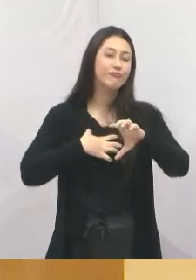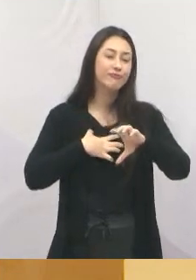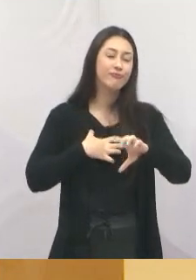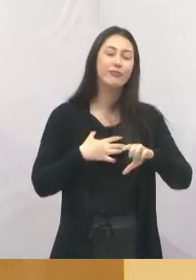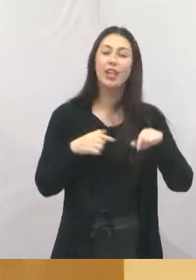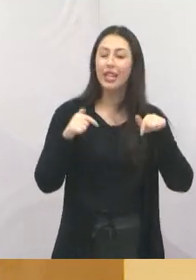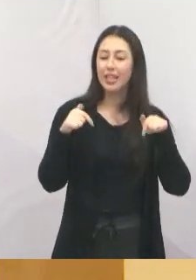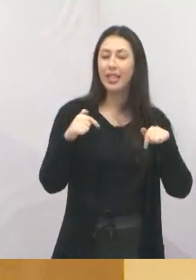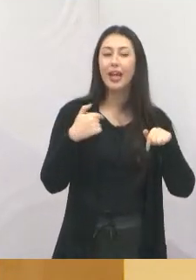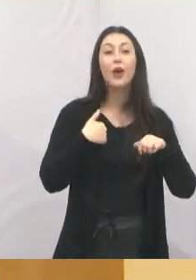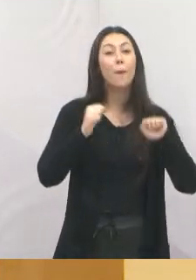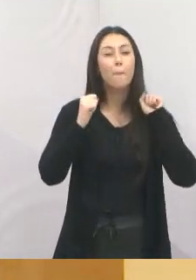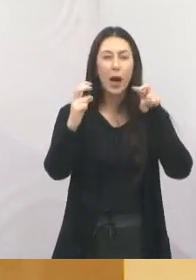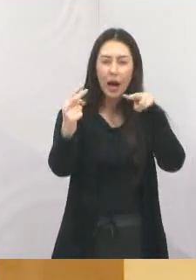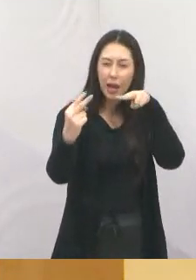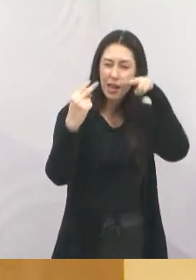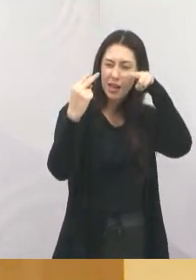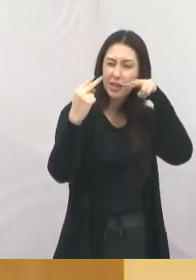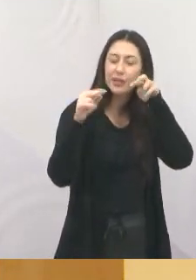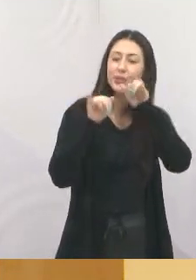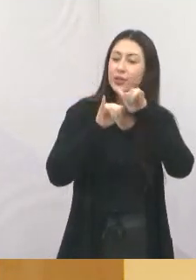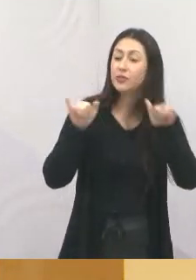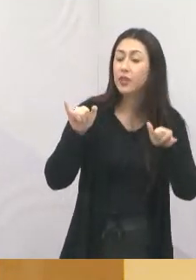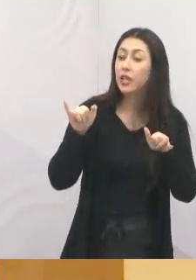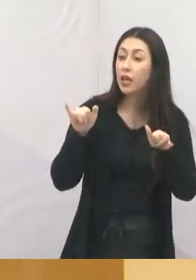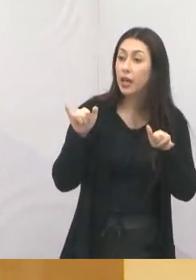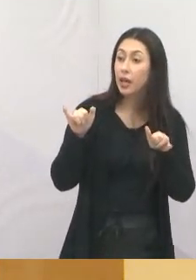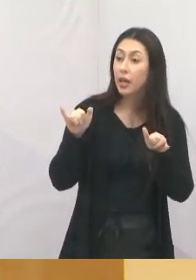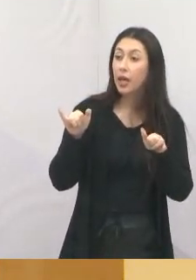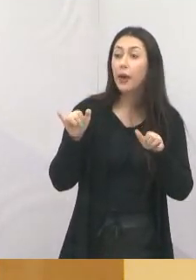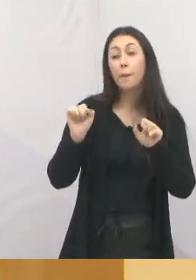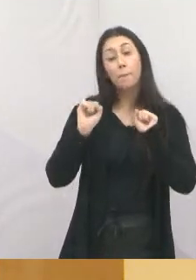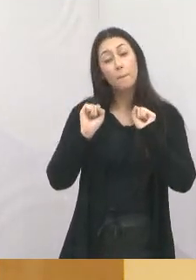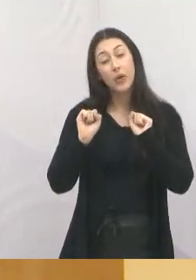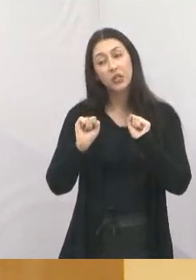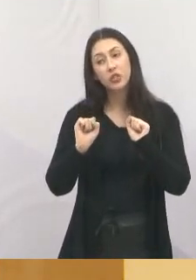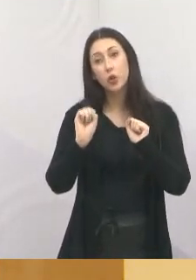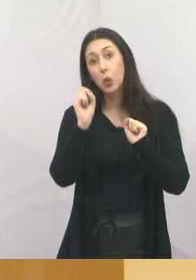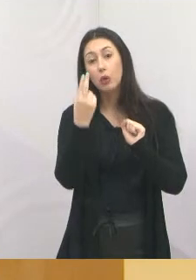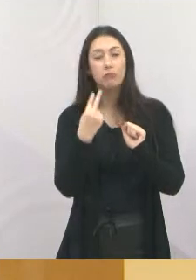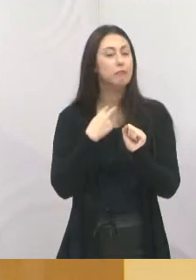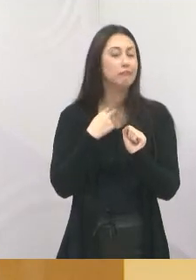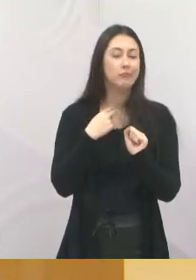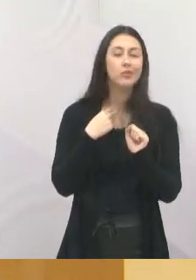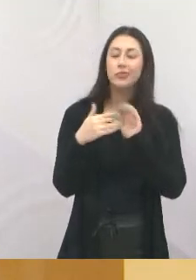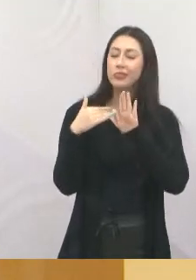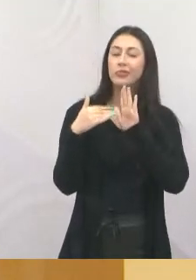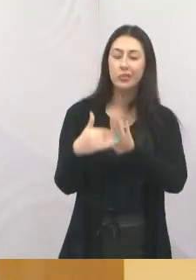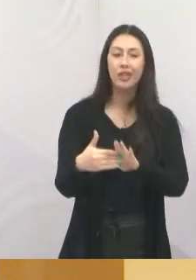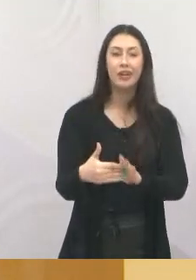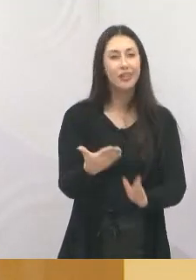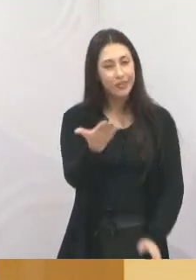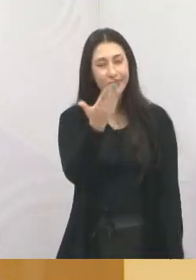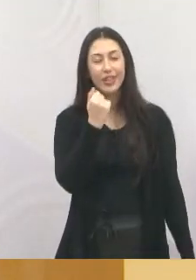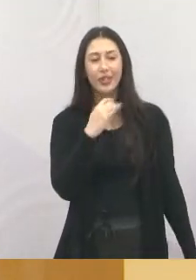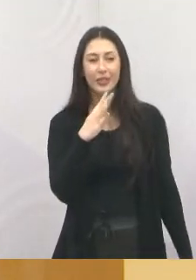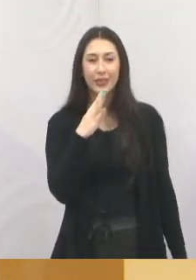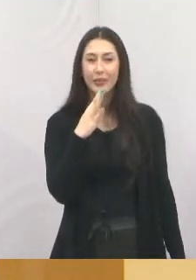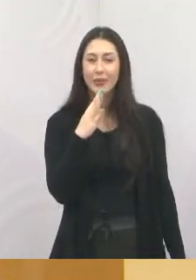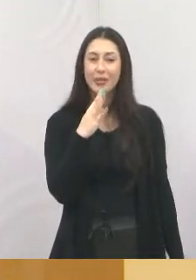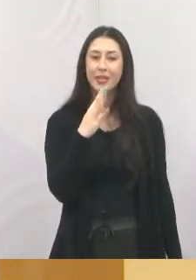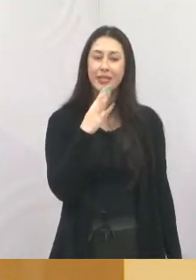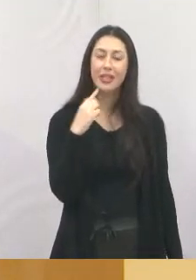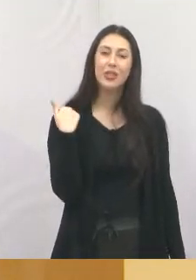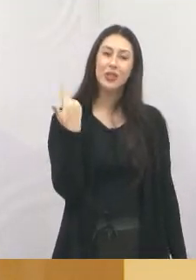presencialmente, eu vou poder olhar no teu olho e dizer o que é possível, o que não é possível. Então, faço esse apelo, venha, conheça a gente